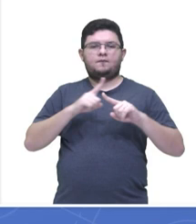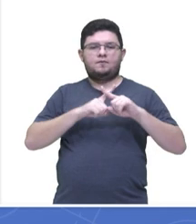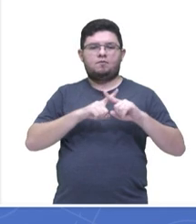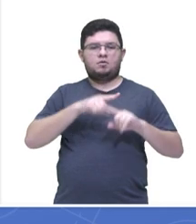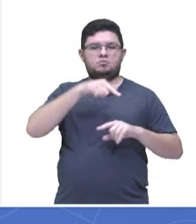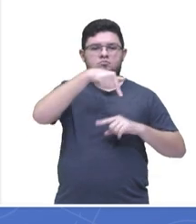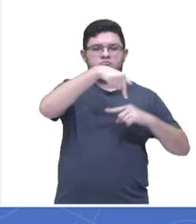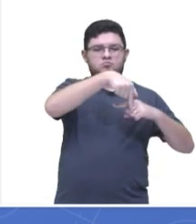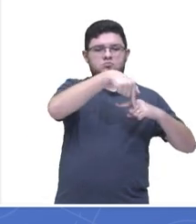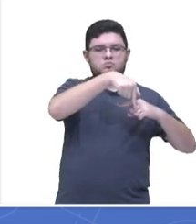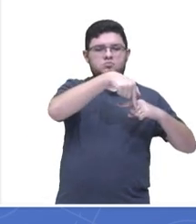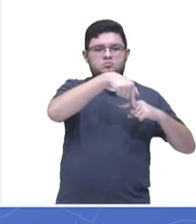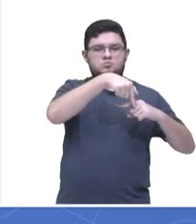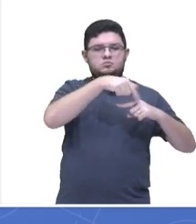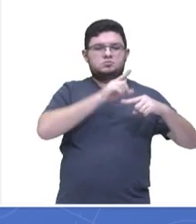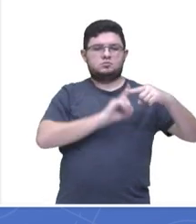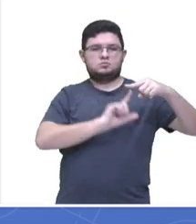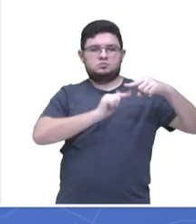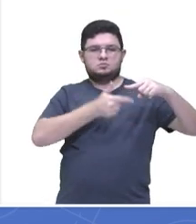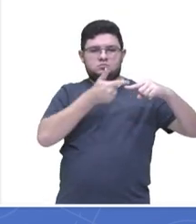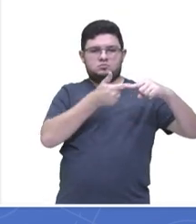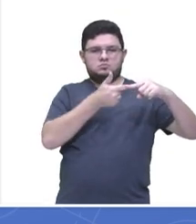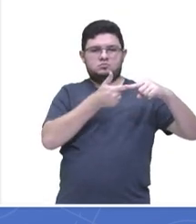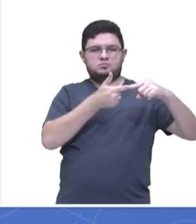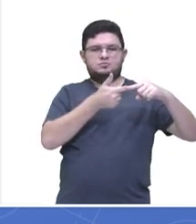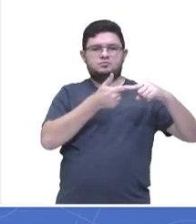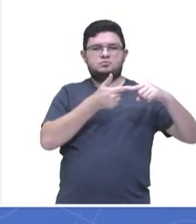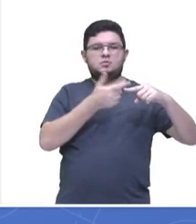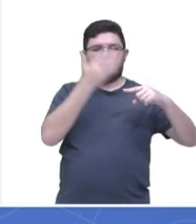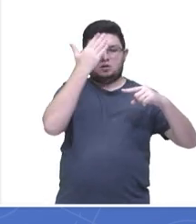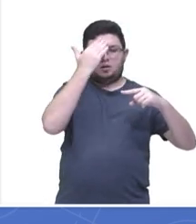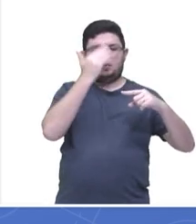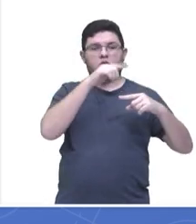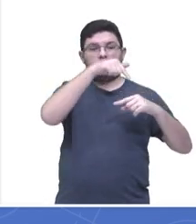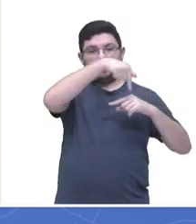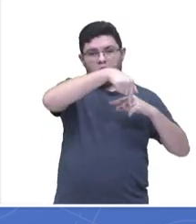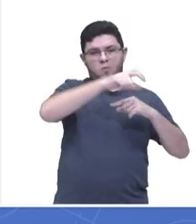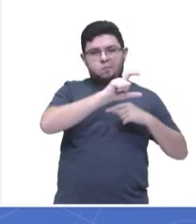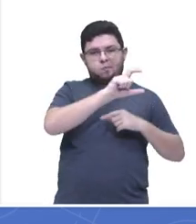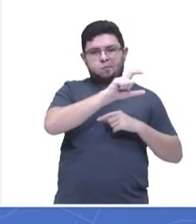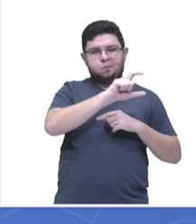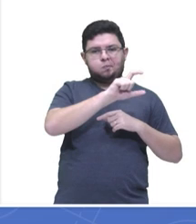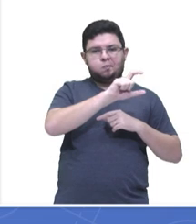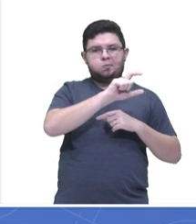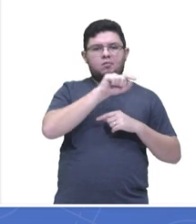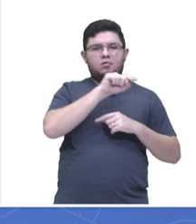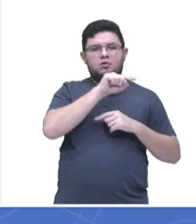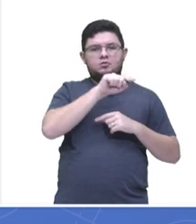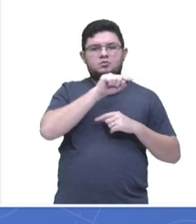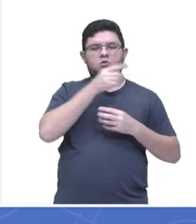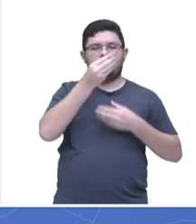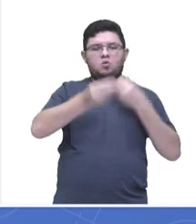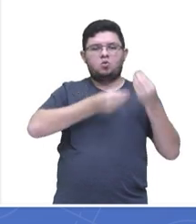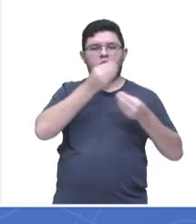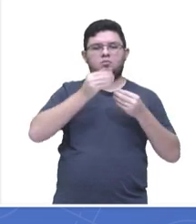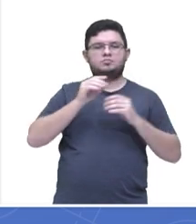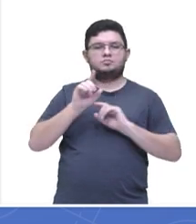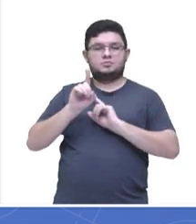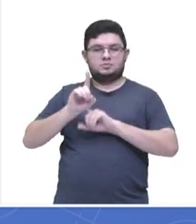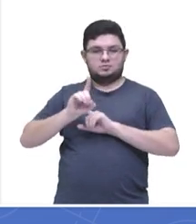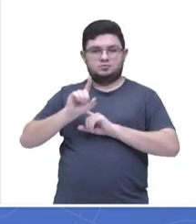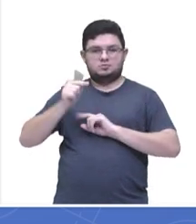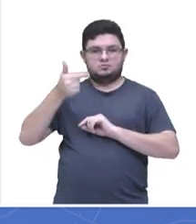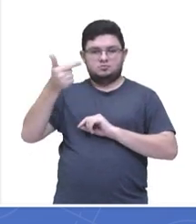a distância ao quadrado. Então, ele quer que determine Qzão. Para determinar o Qzão, olha, a distância ao quadrado está dividindo, vai para o outro lado